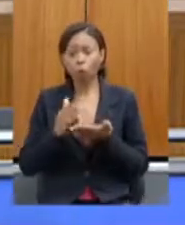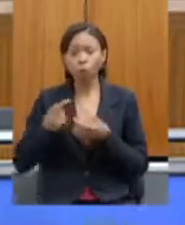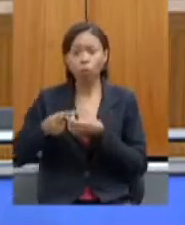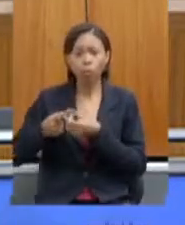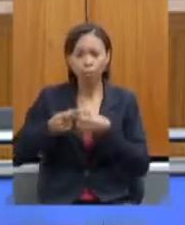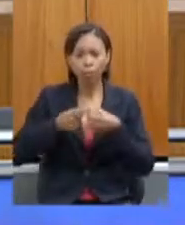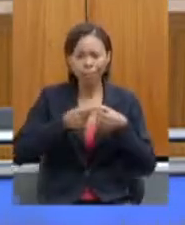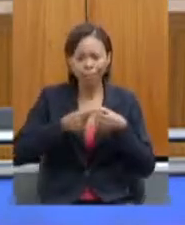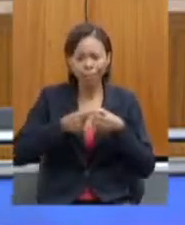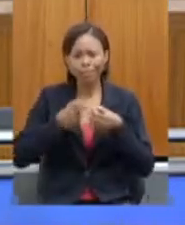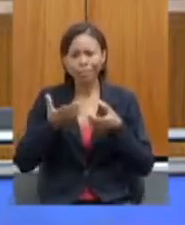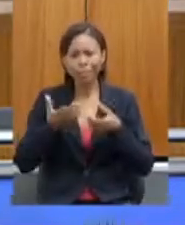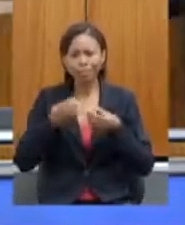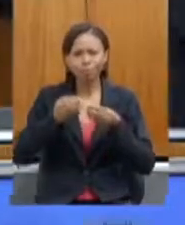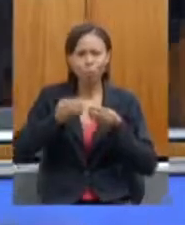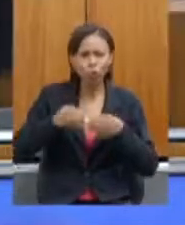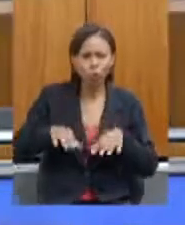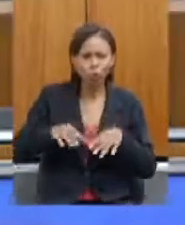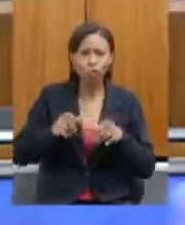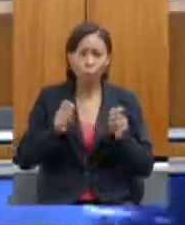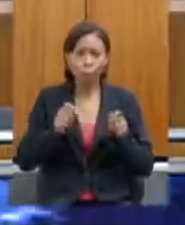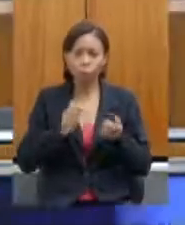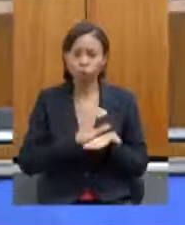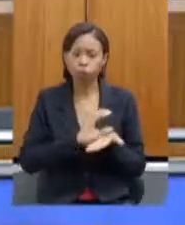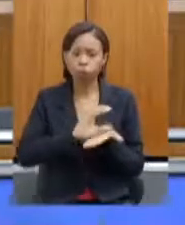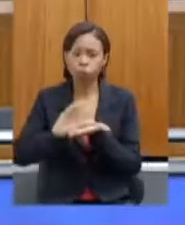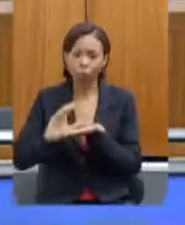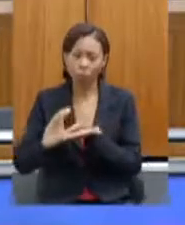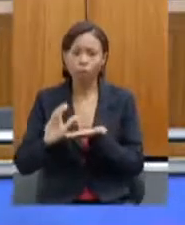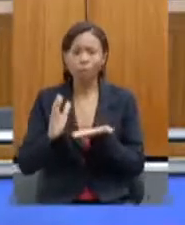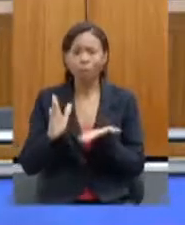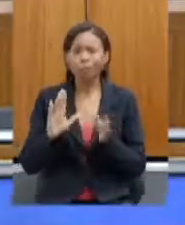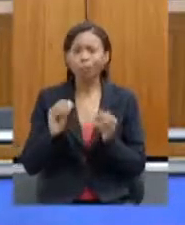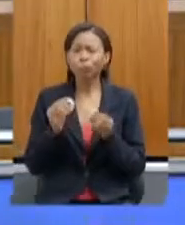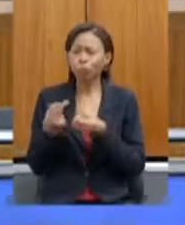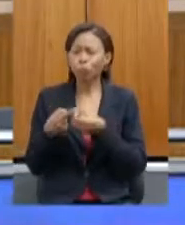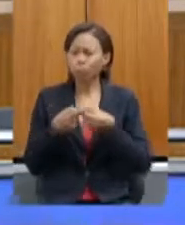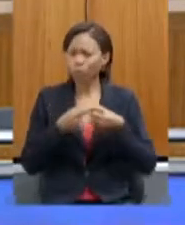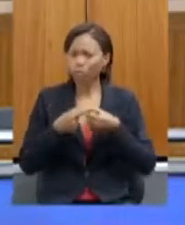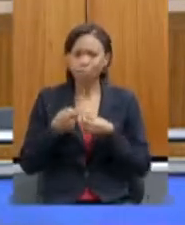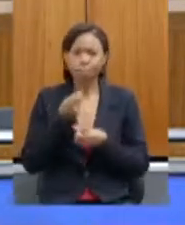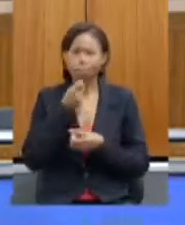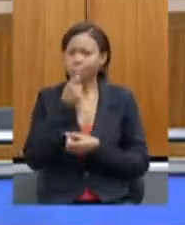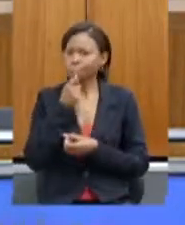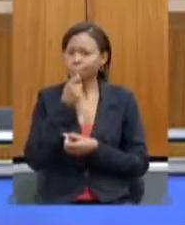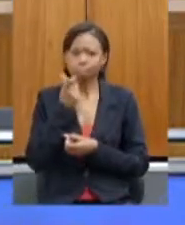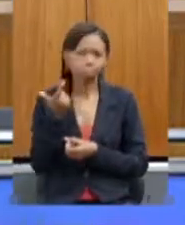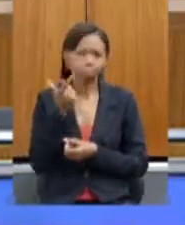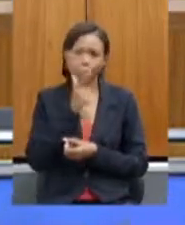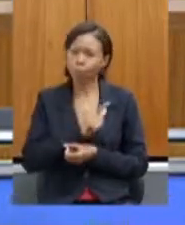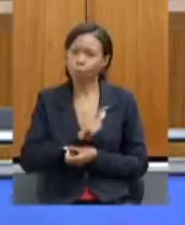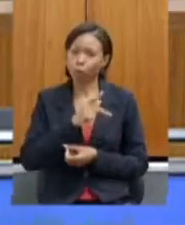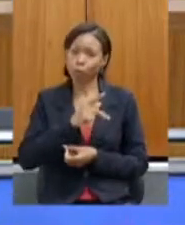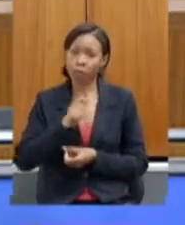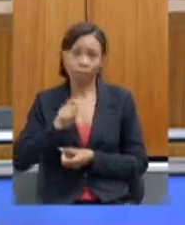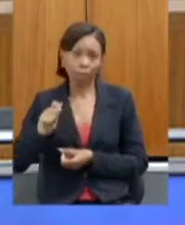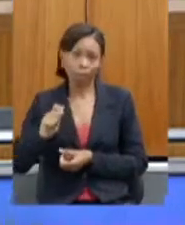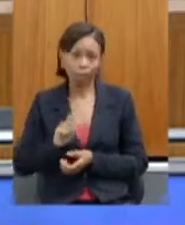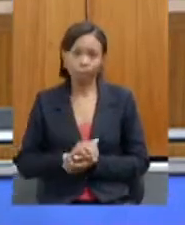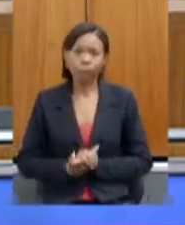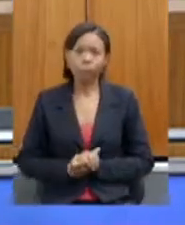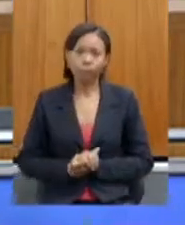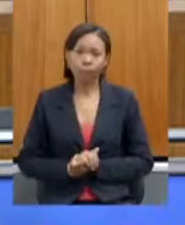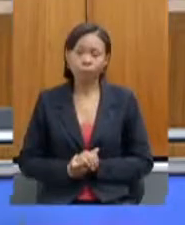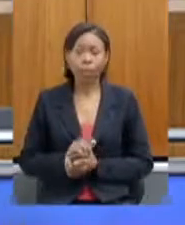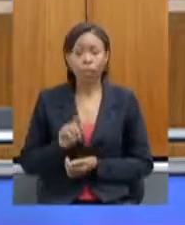pouco amenizado, mas ainda temos muitos municípios que ainda não estão sendo contemplados pelo PAA e a